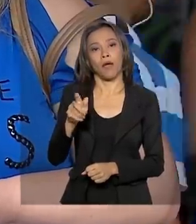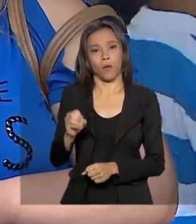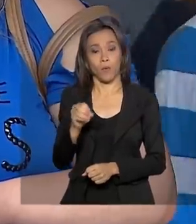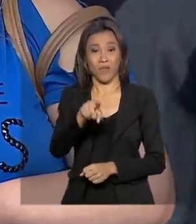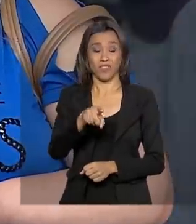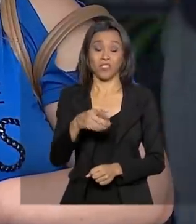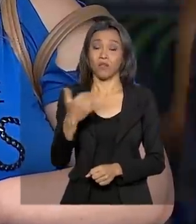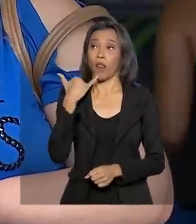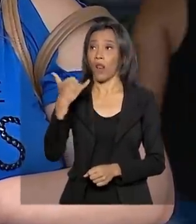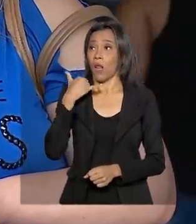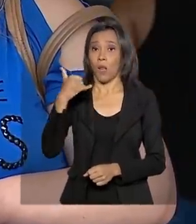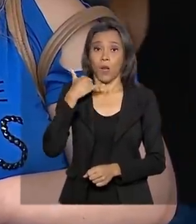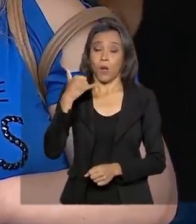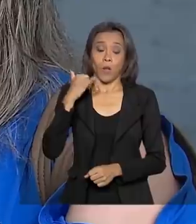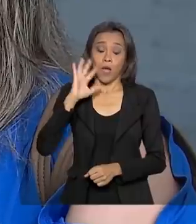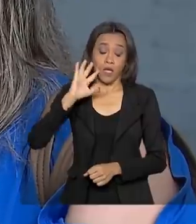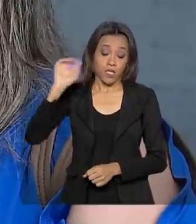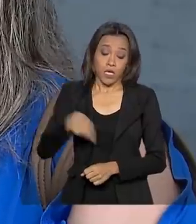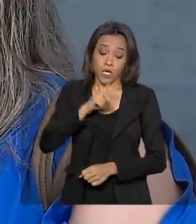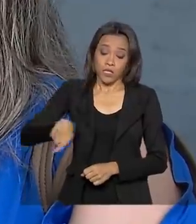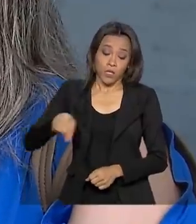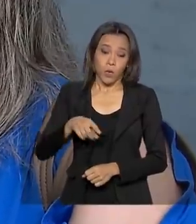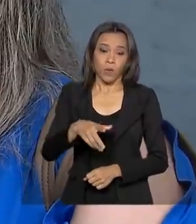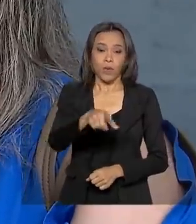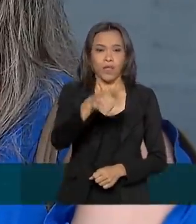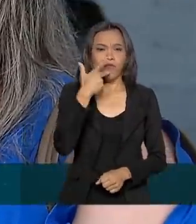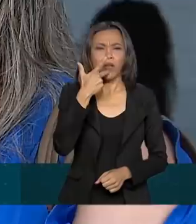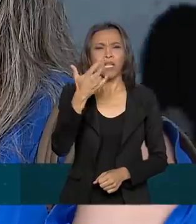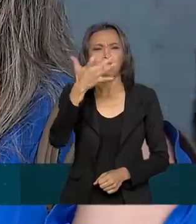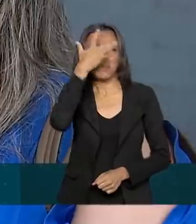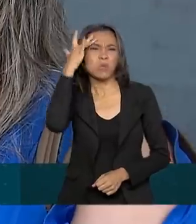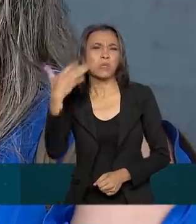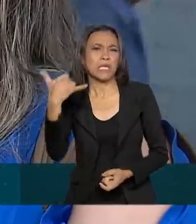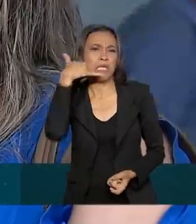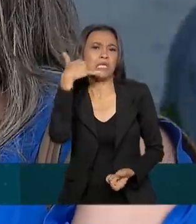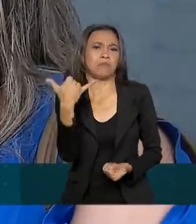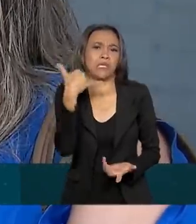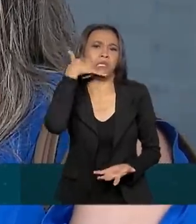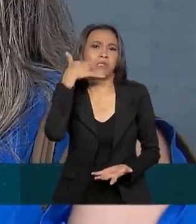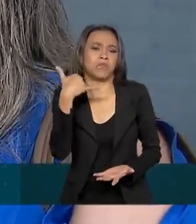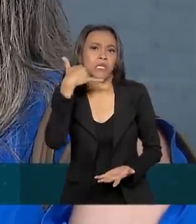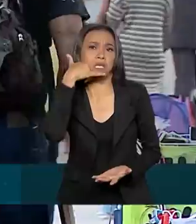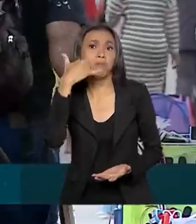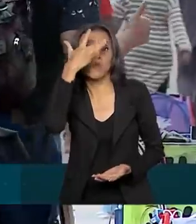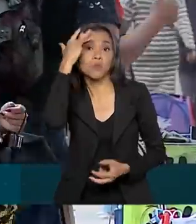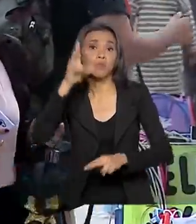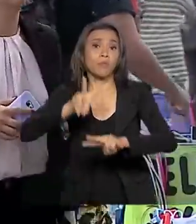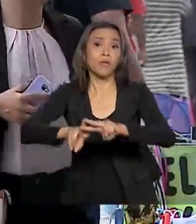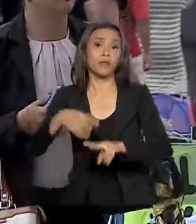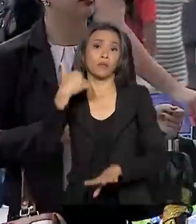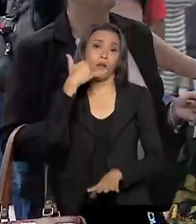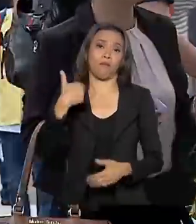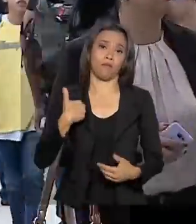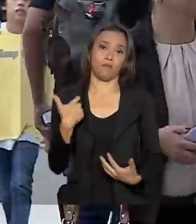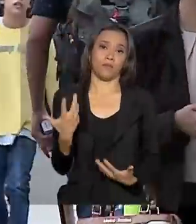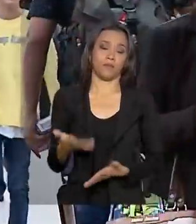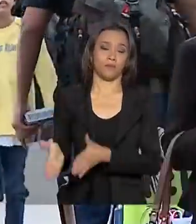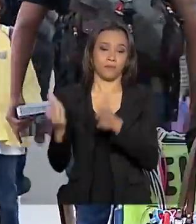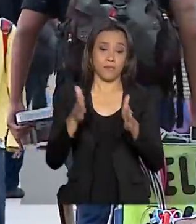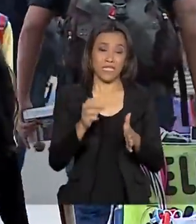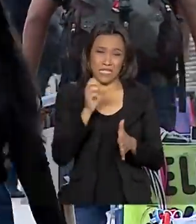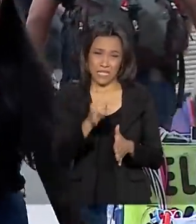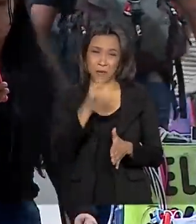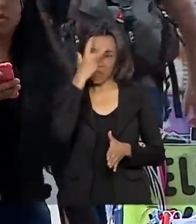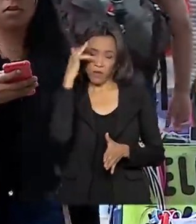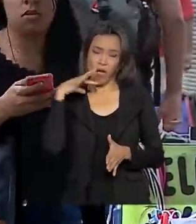com o plano e mudou de número. De pessoas ligando, né, para mim, até presídios mesmo. Caso o usuário constate